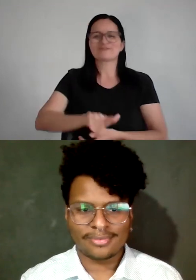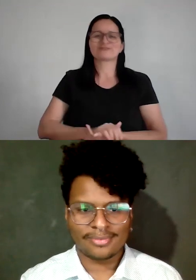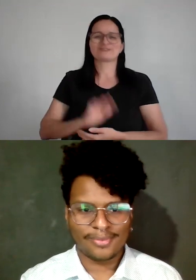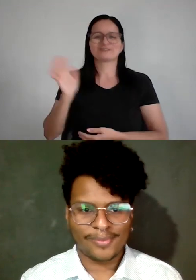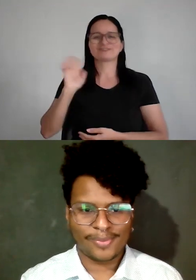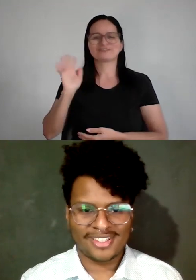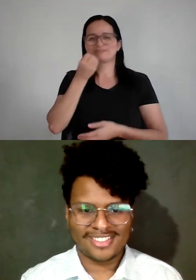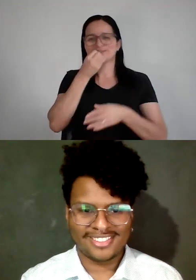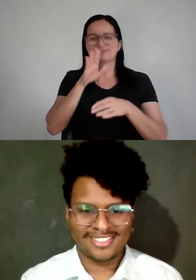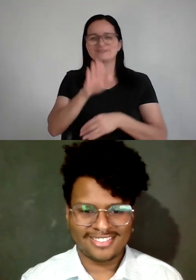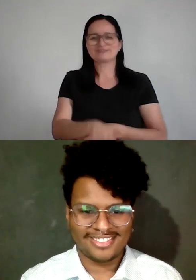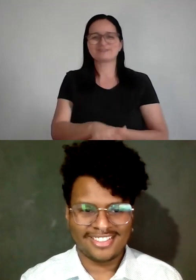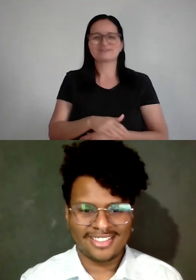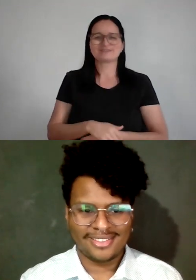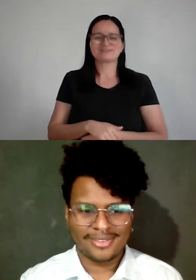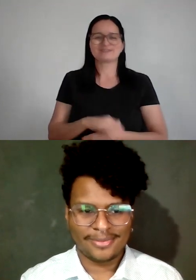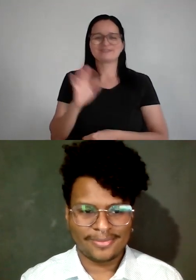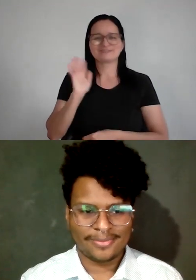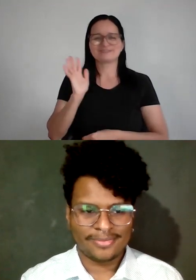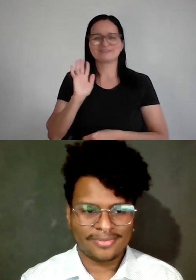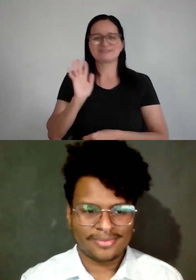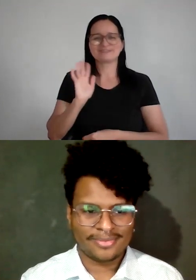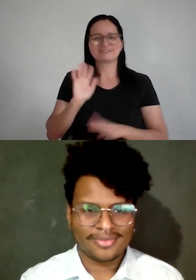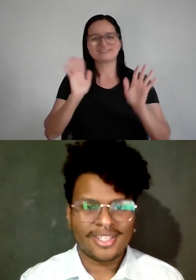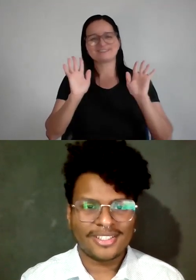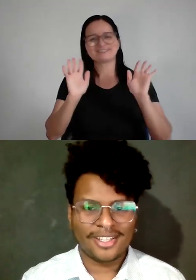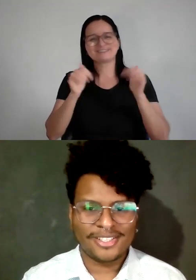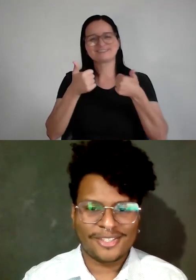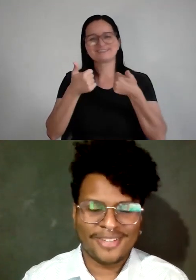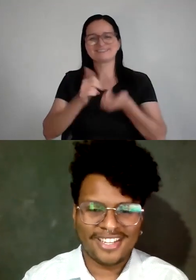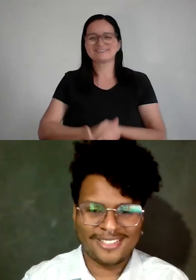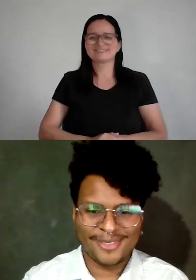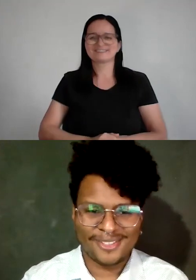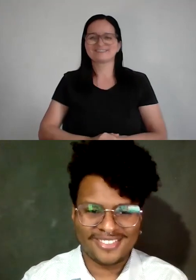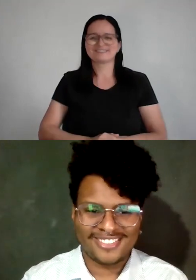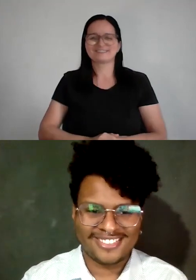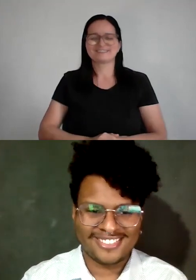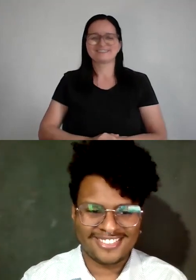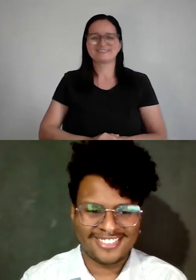tarde. Tchau, tchau. Aline, Leonardo, Kelly, obrigado, gente. Tchau, gente. Obrigado, viu? Tchau. Tchau,